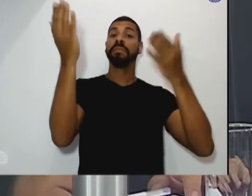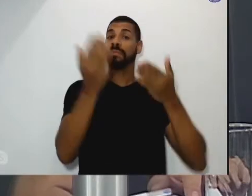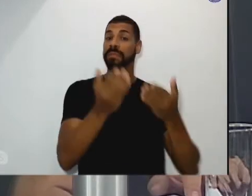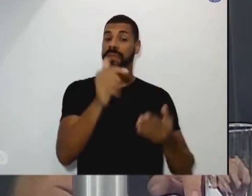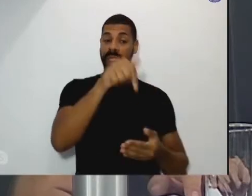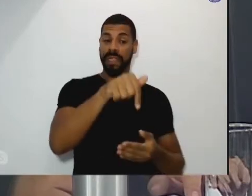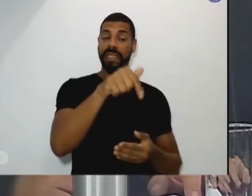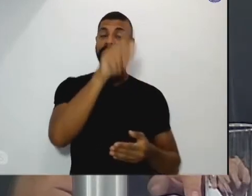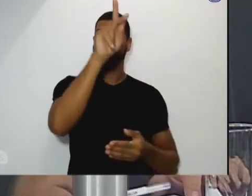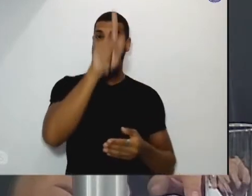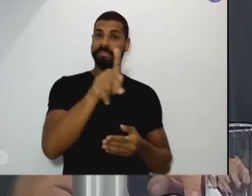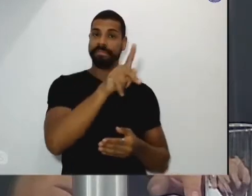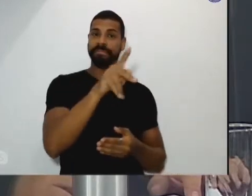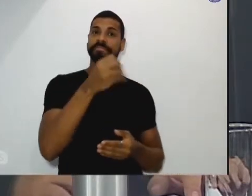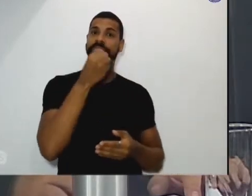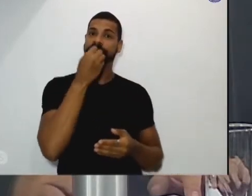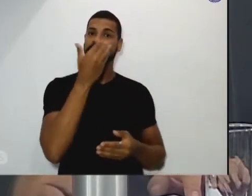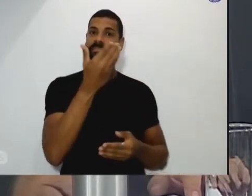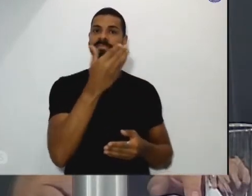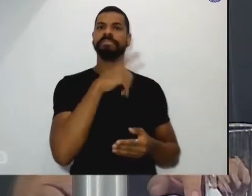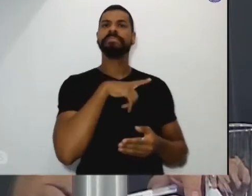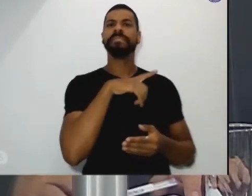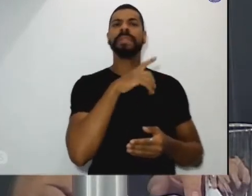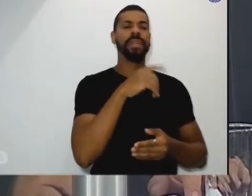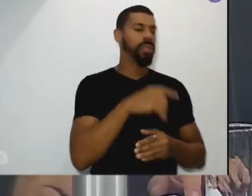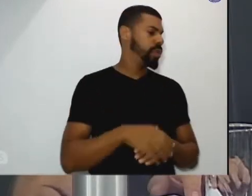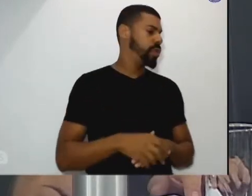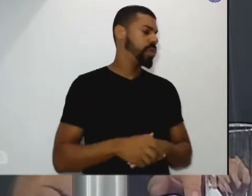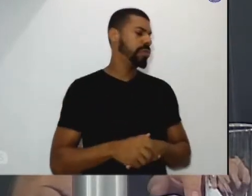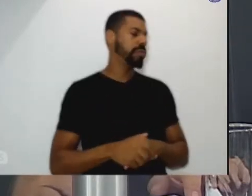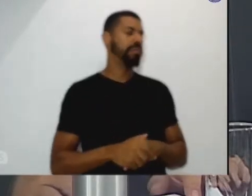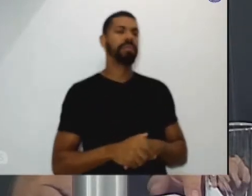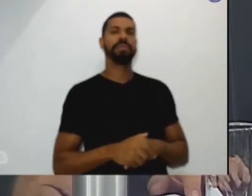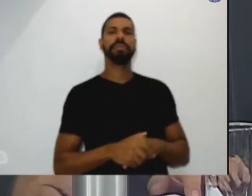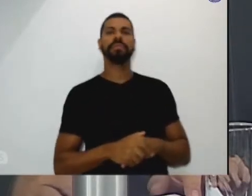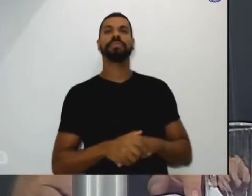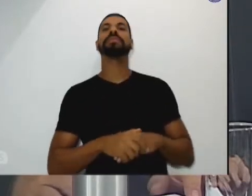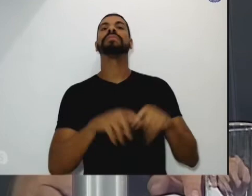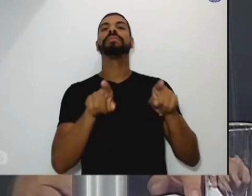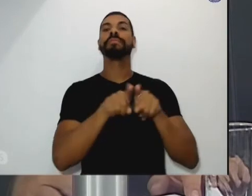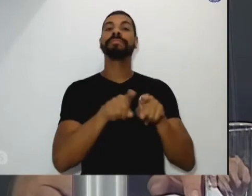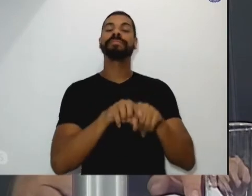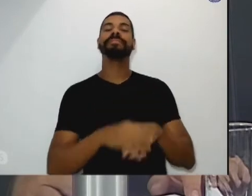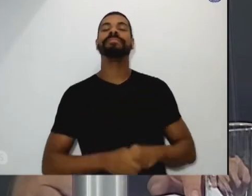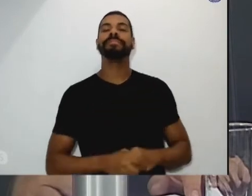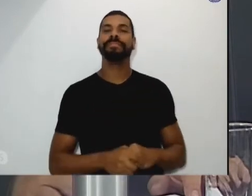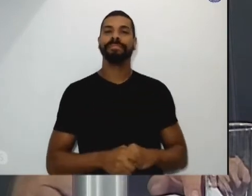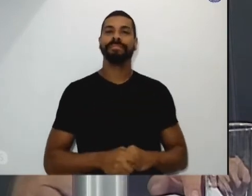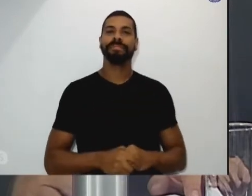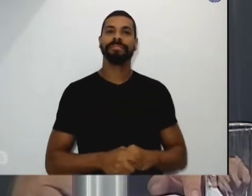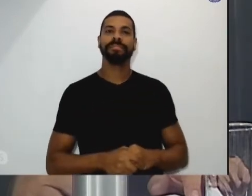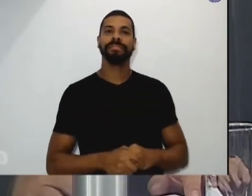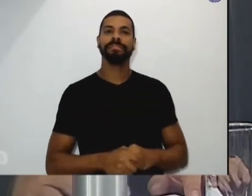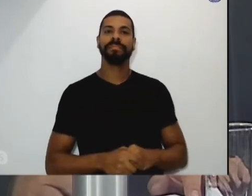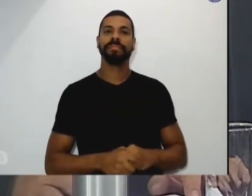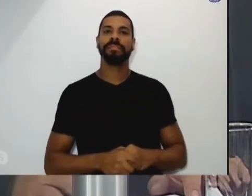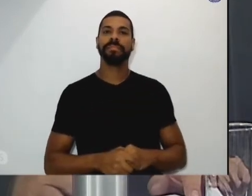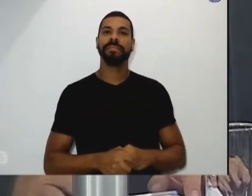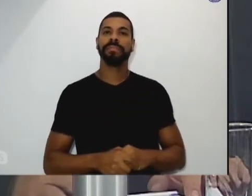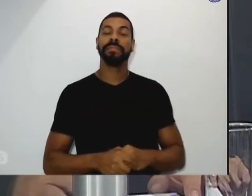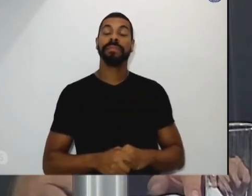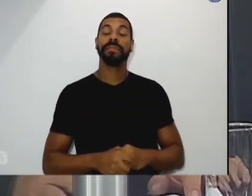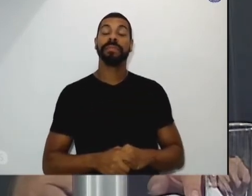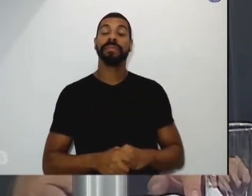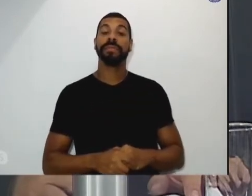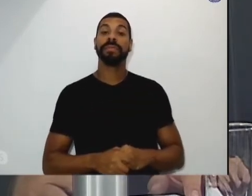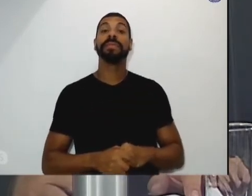será um padre que nos já cativou sou frequentador da sua paróquia parabéns viu só fazer esse registro publicamente da